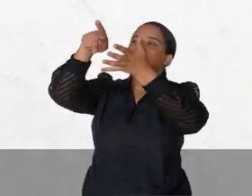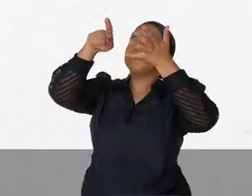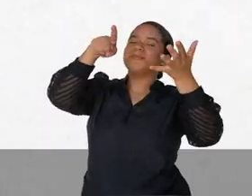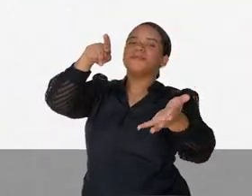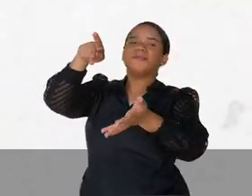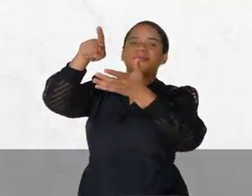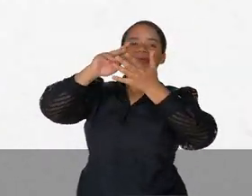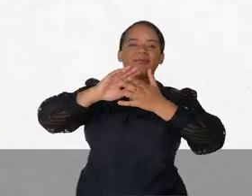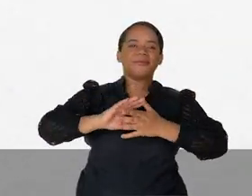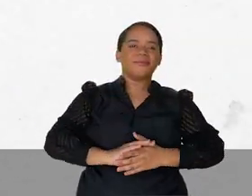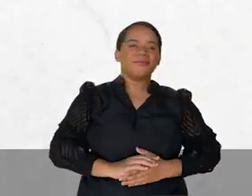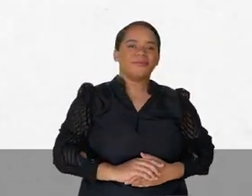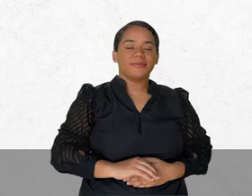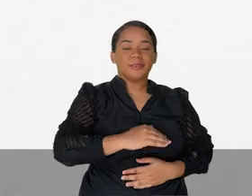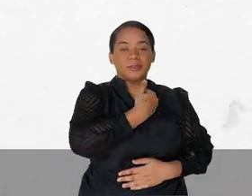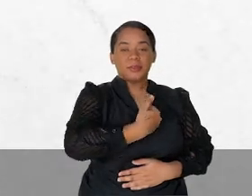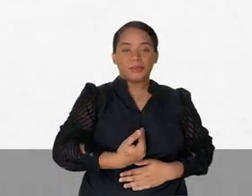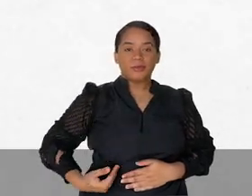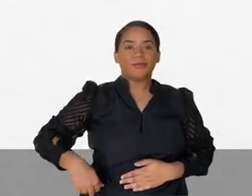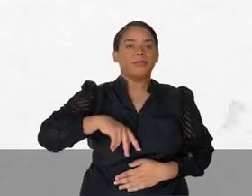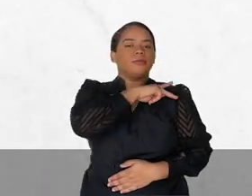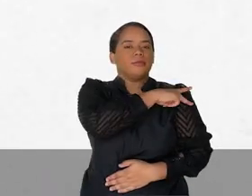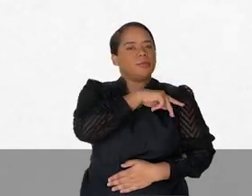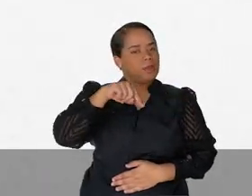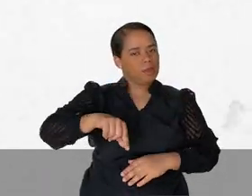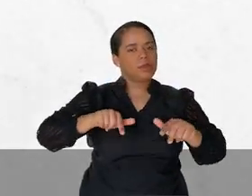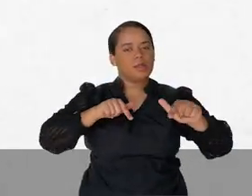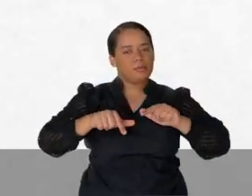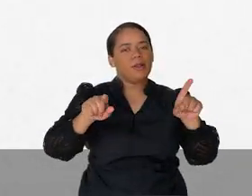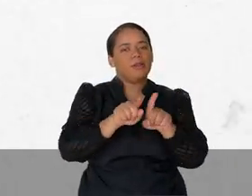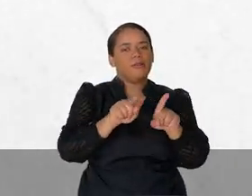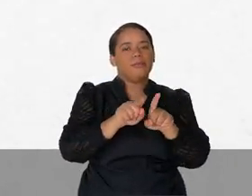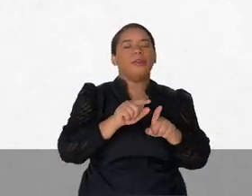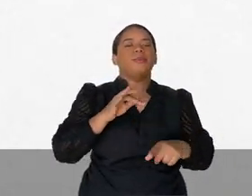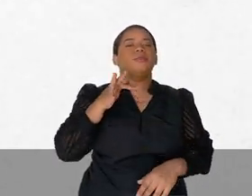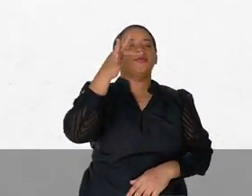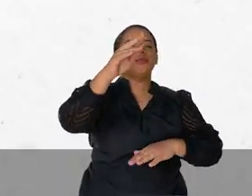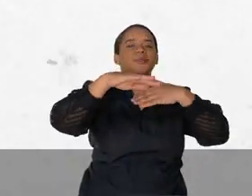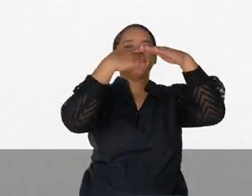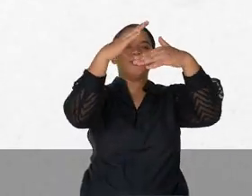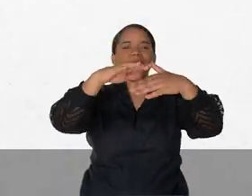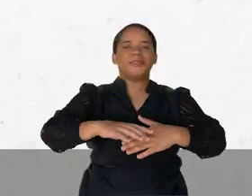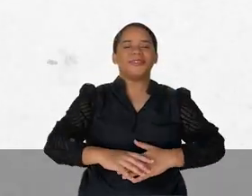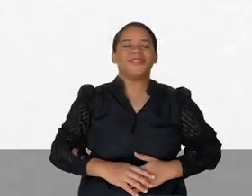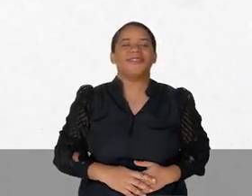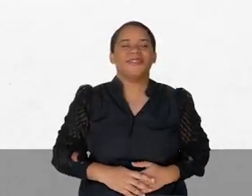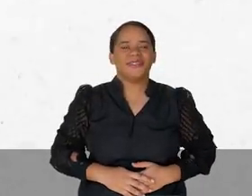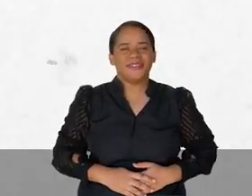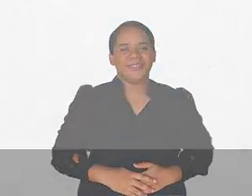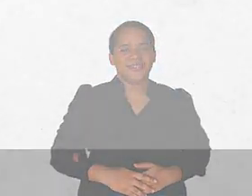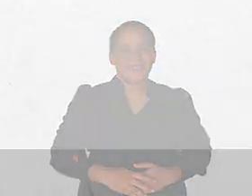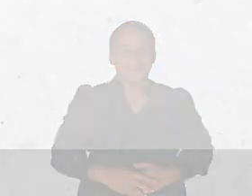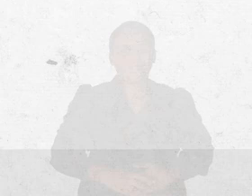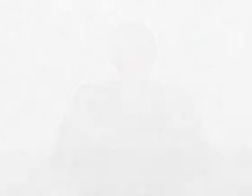exaltação. Governo do Piauí. Aqui tem trabalho, aqui tem futuro.